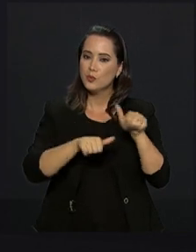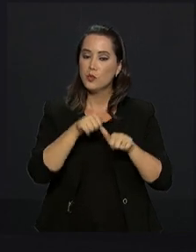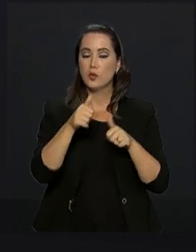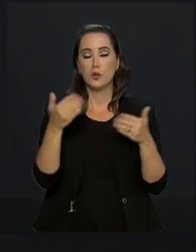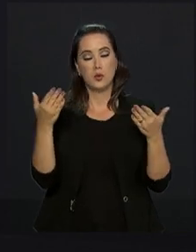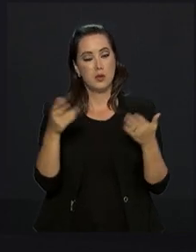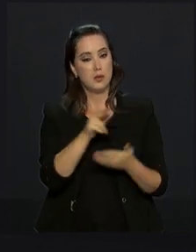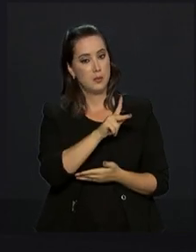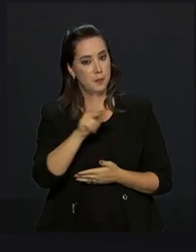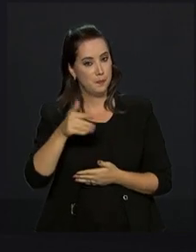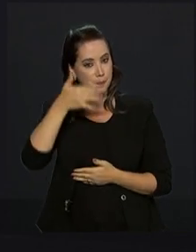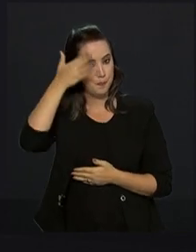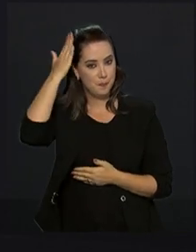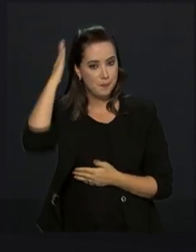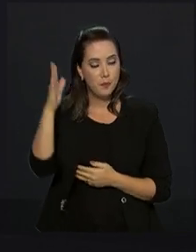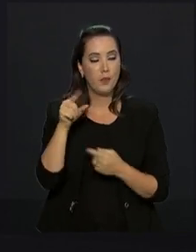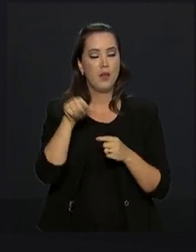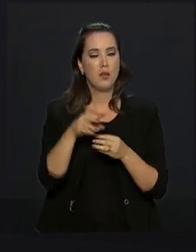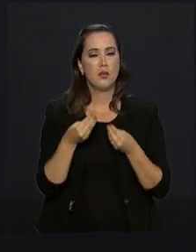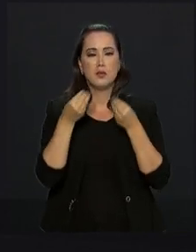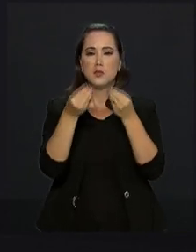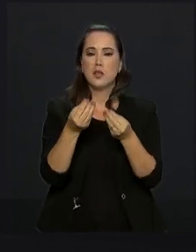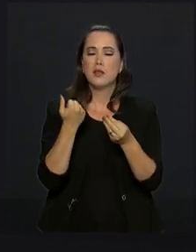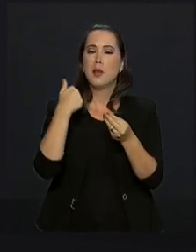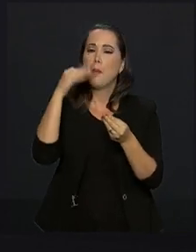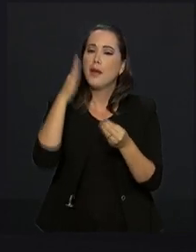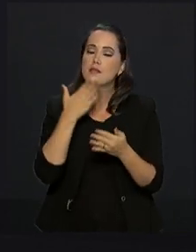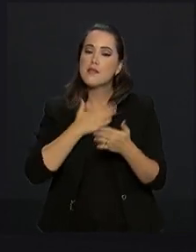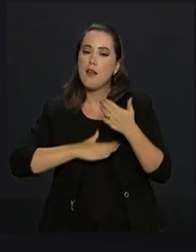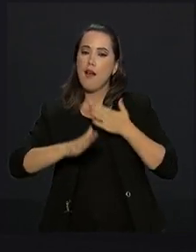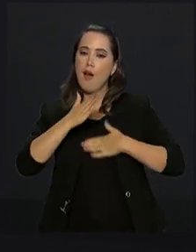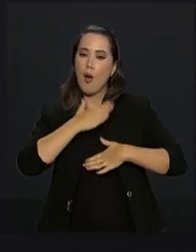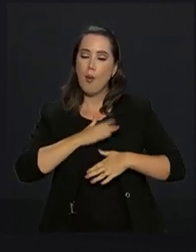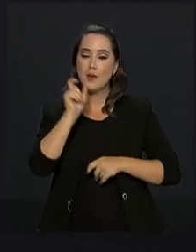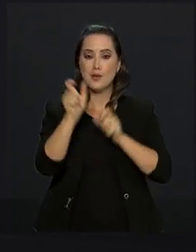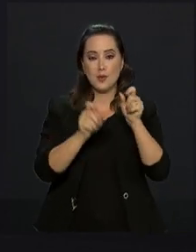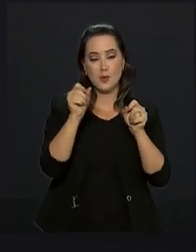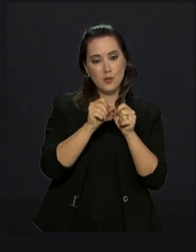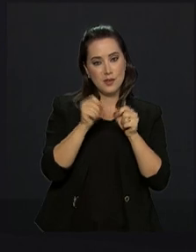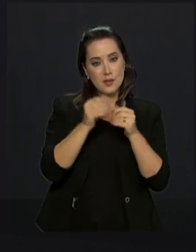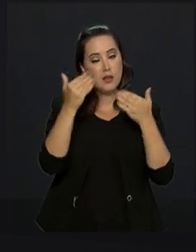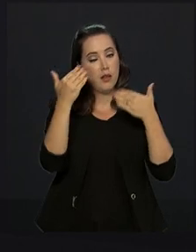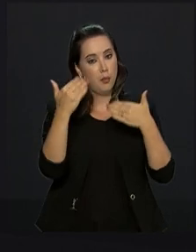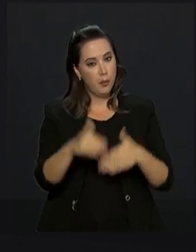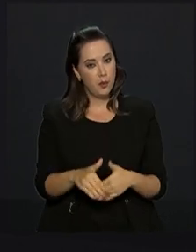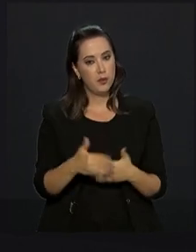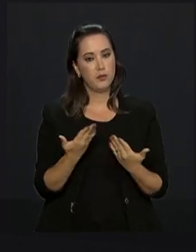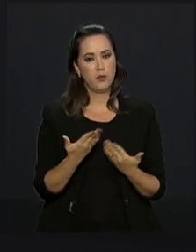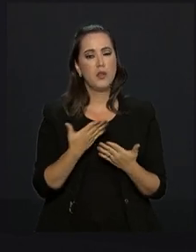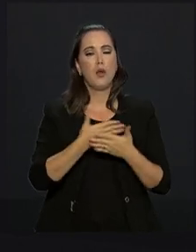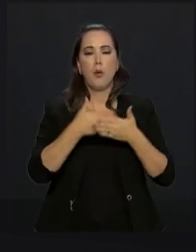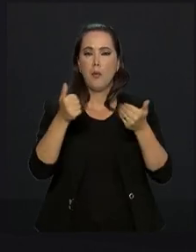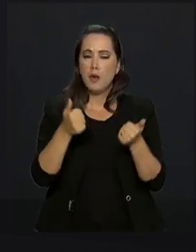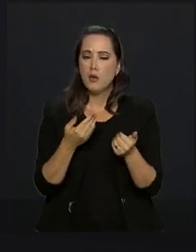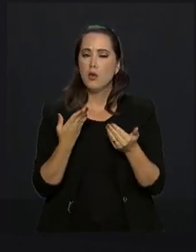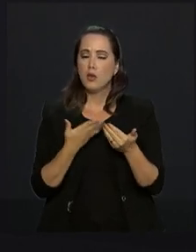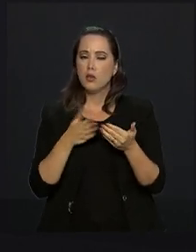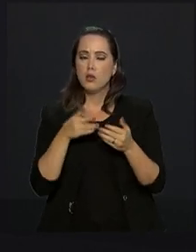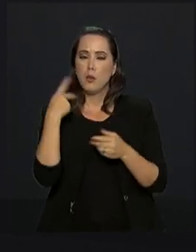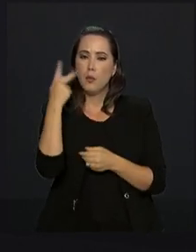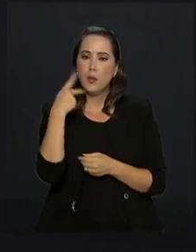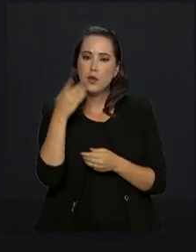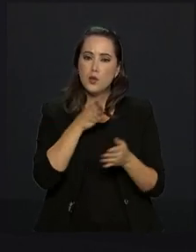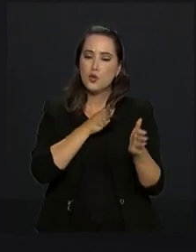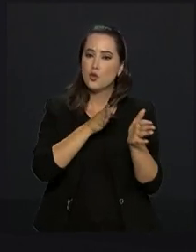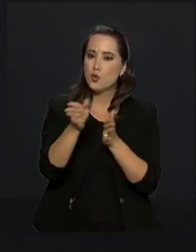gestão do presidente Temer, para dar mais tranquilidade aos participantes. Reforçando a política de inclusão e